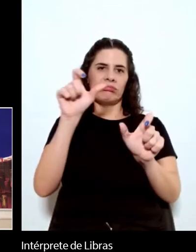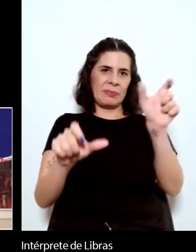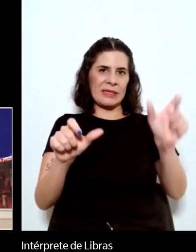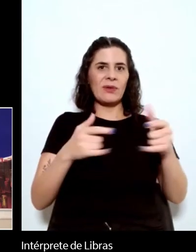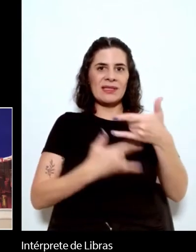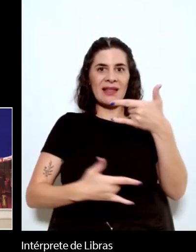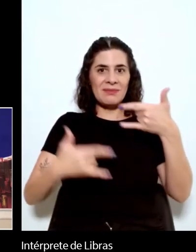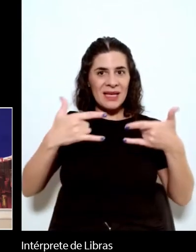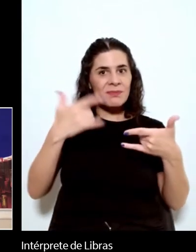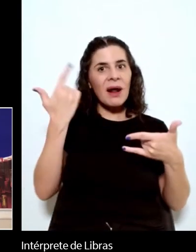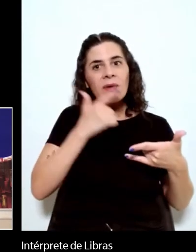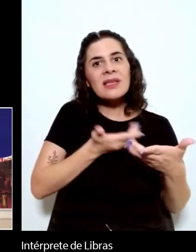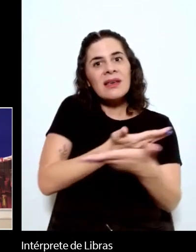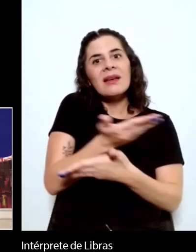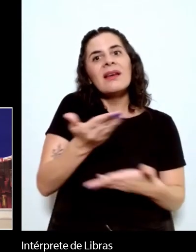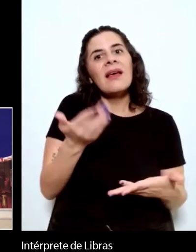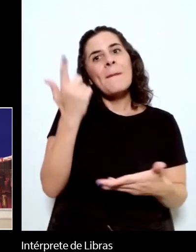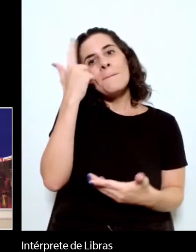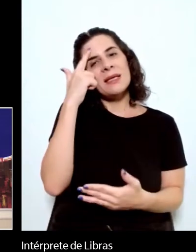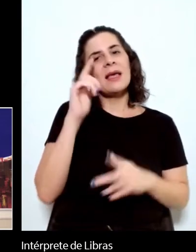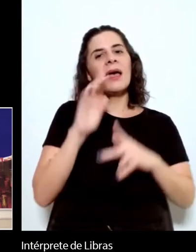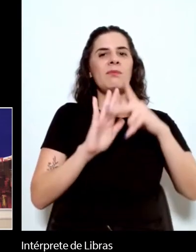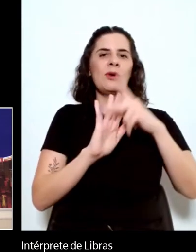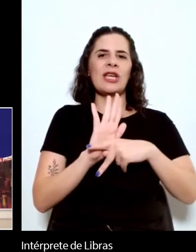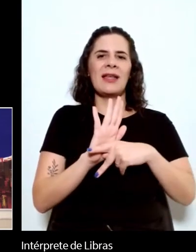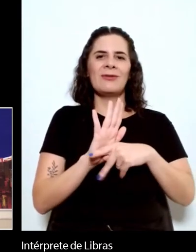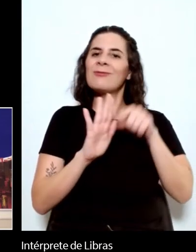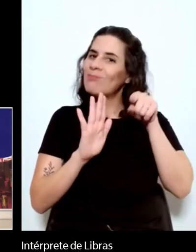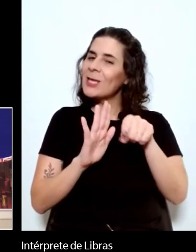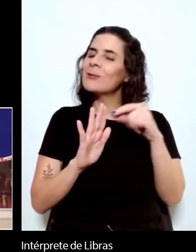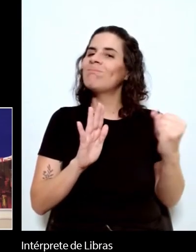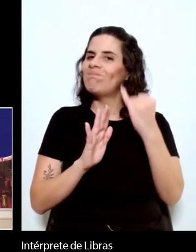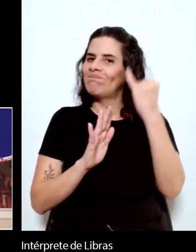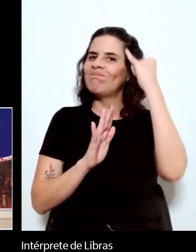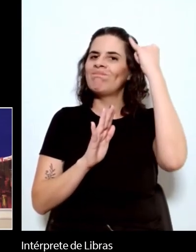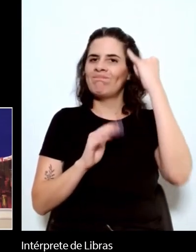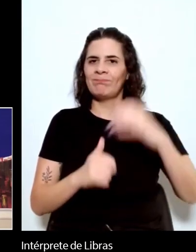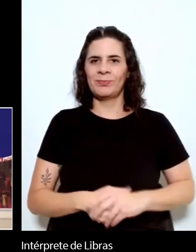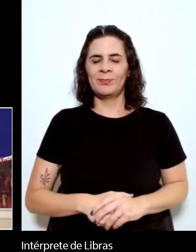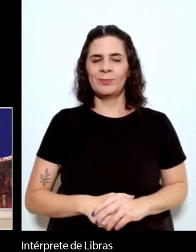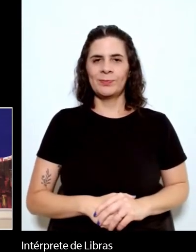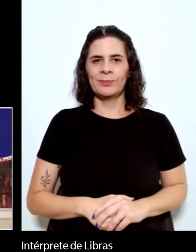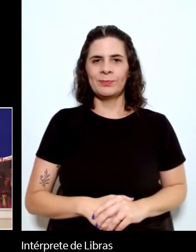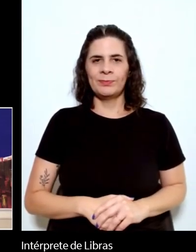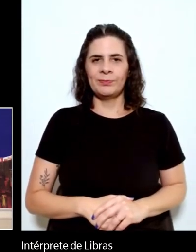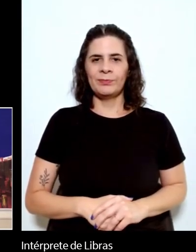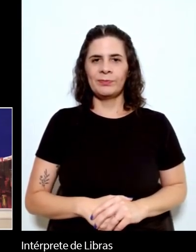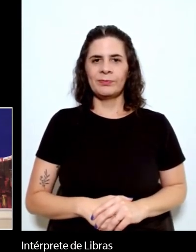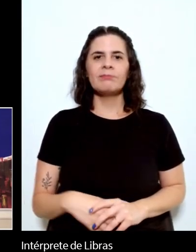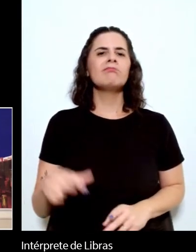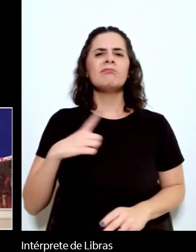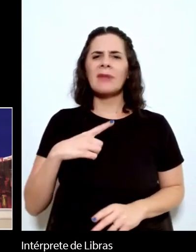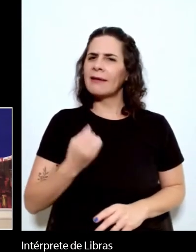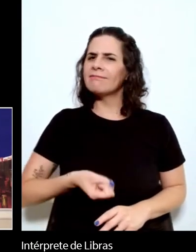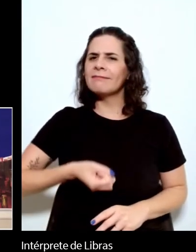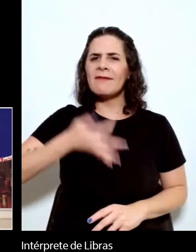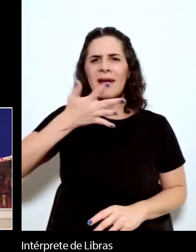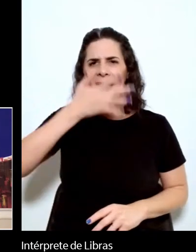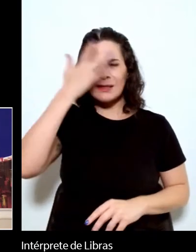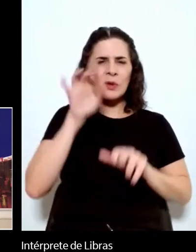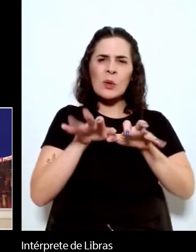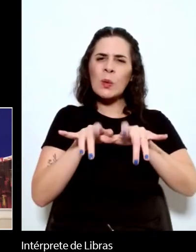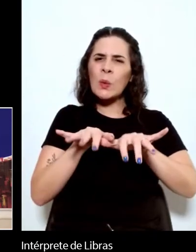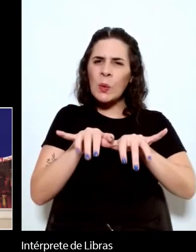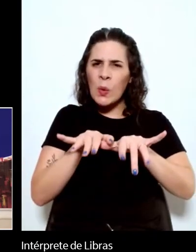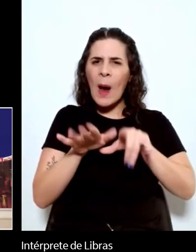Essa tem sido uma das modalidades mais interessantes do Conexões. Agora, aqui um conjunto de perguntas e eu agradeço muito aos participantes que